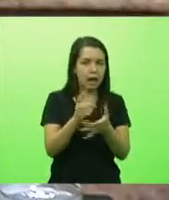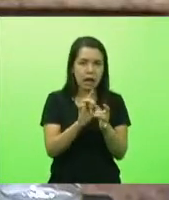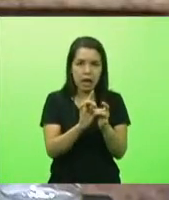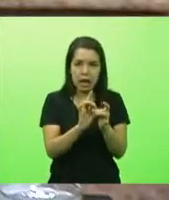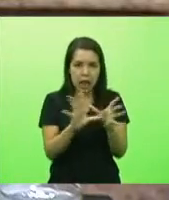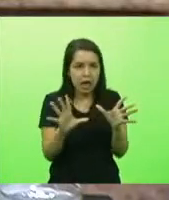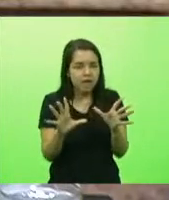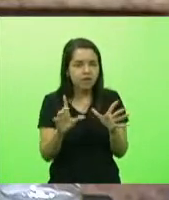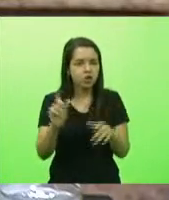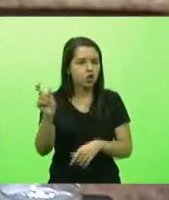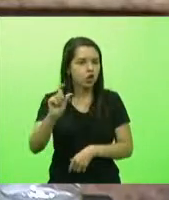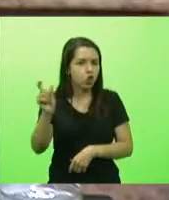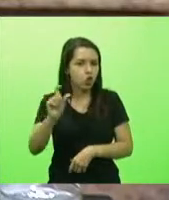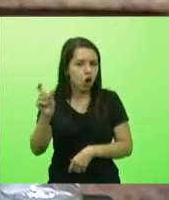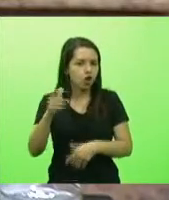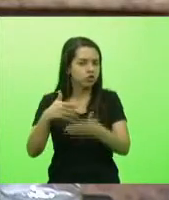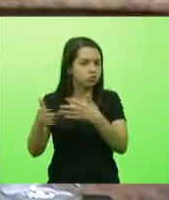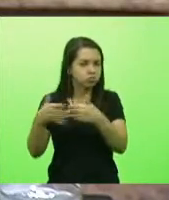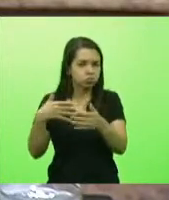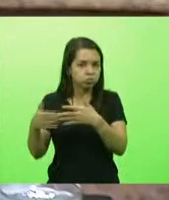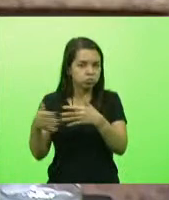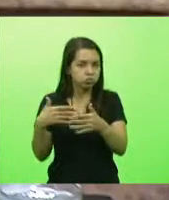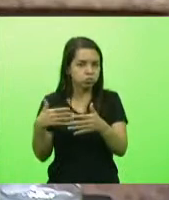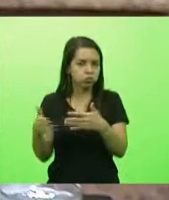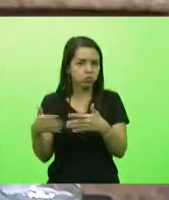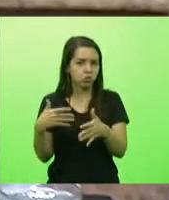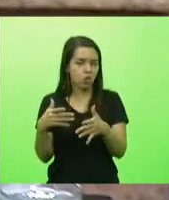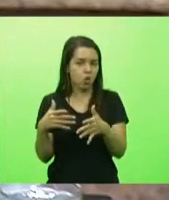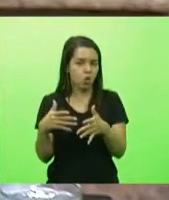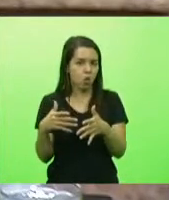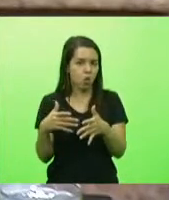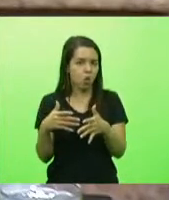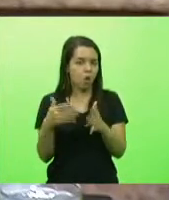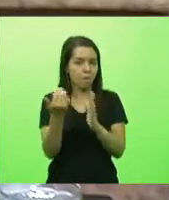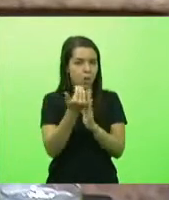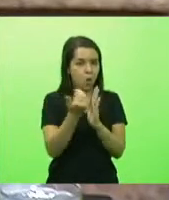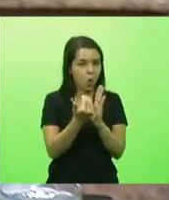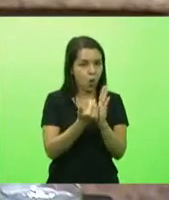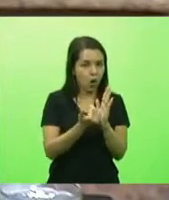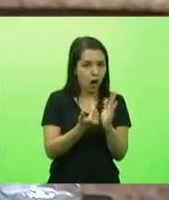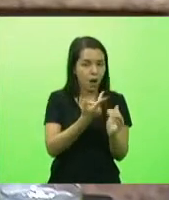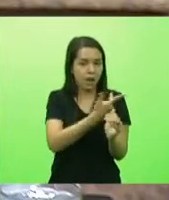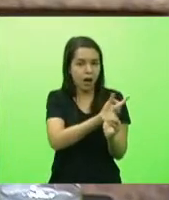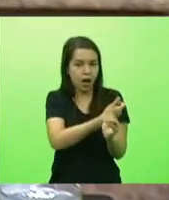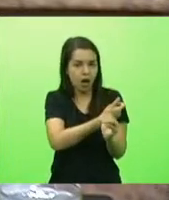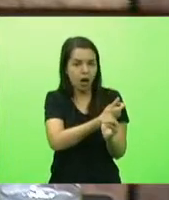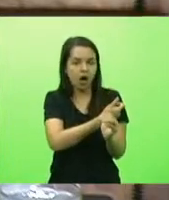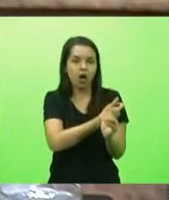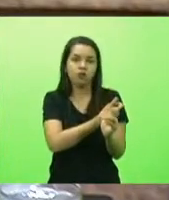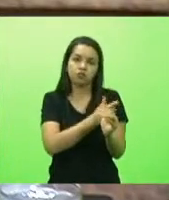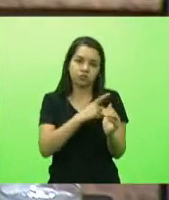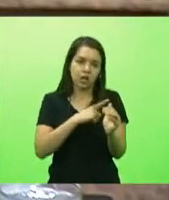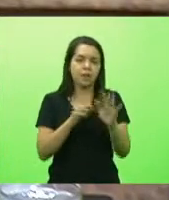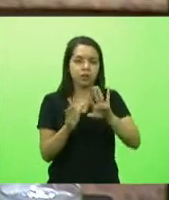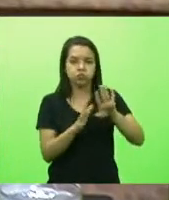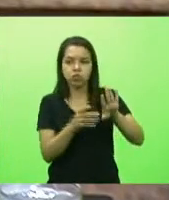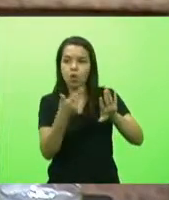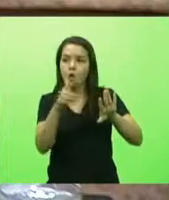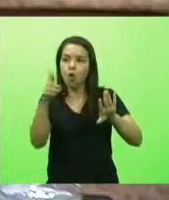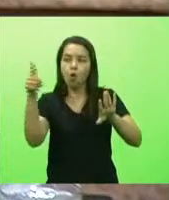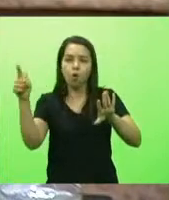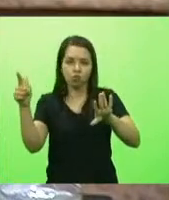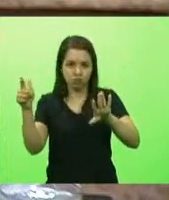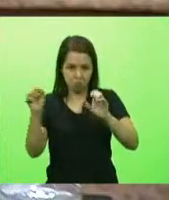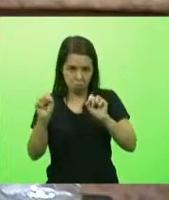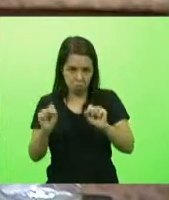independentemente do programa nacional de imunização contra o covid até quando